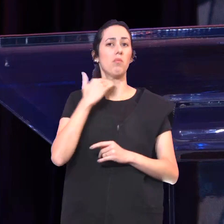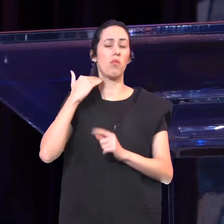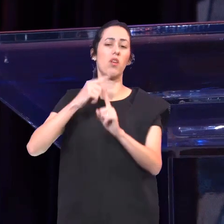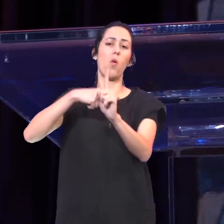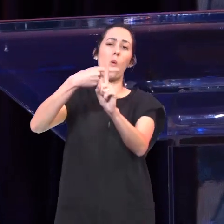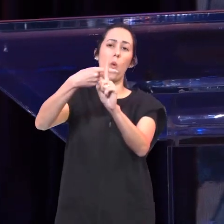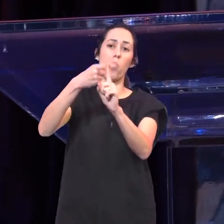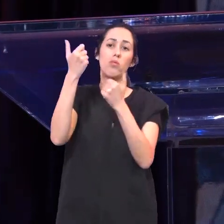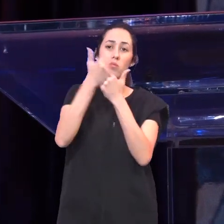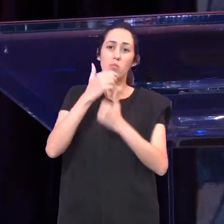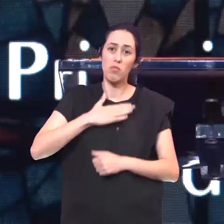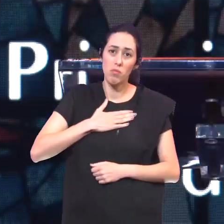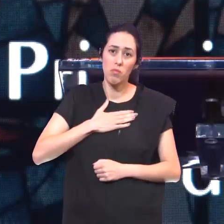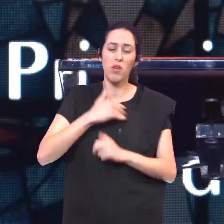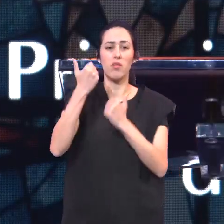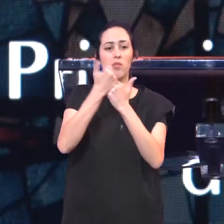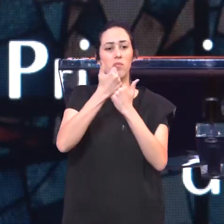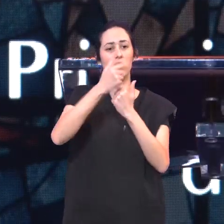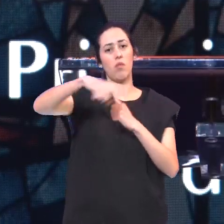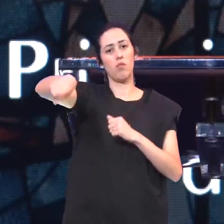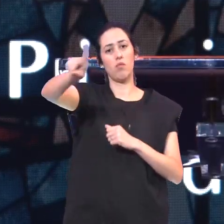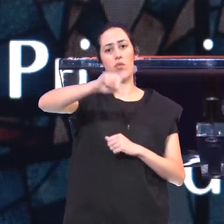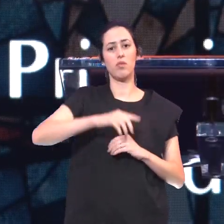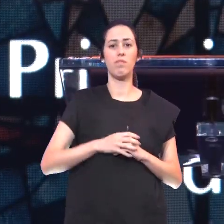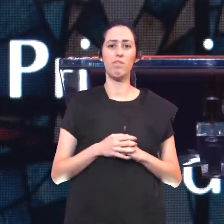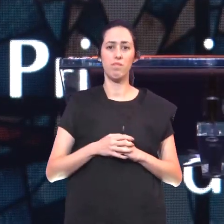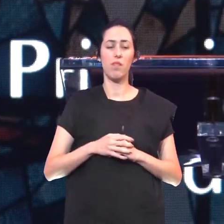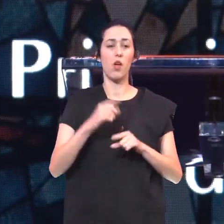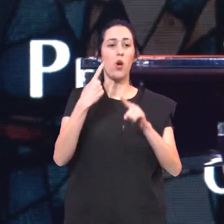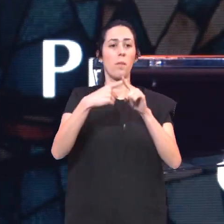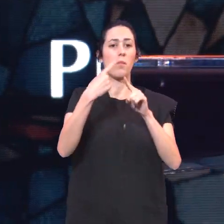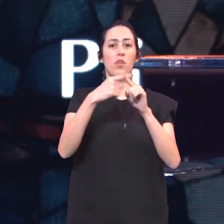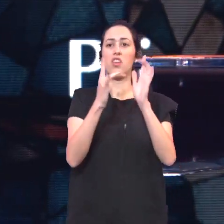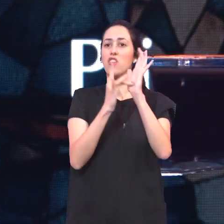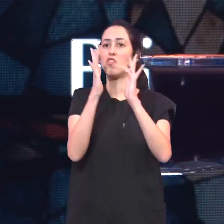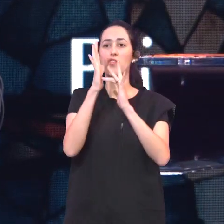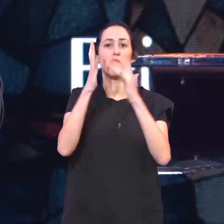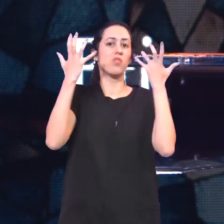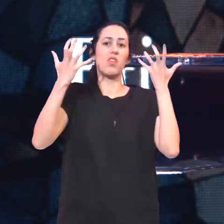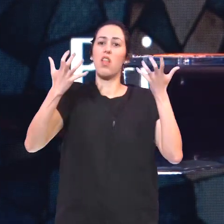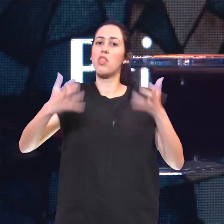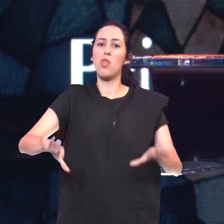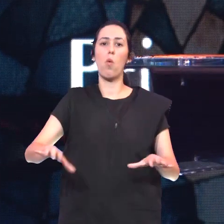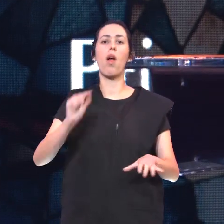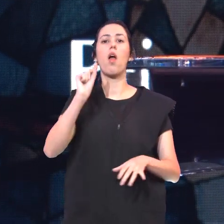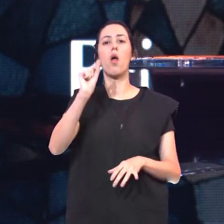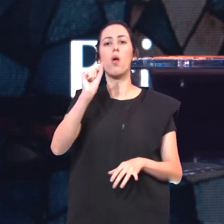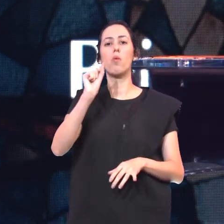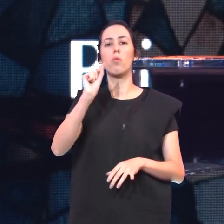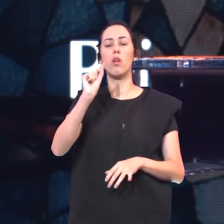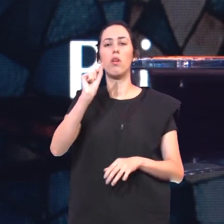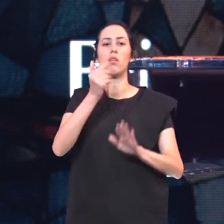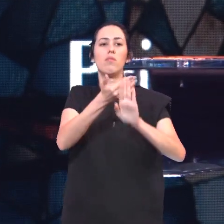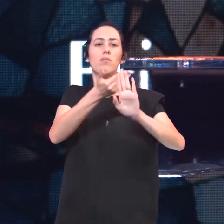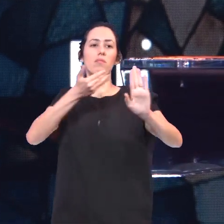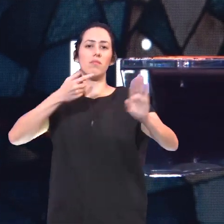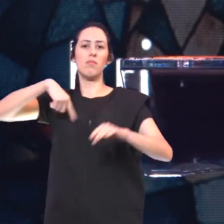Por mim E por você Porque ele não Quer passar A eternidade Sem a gente